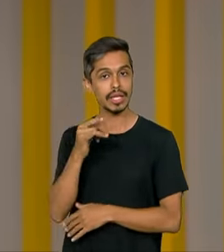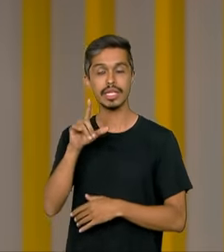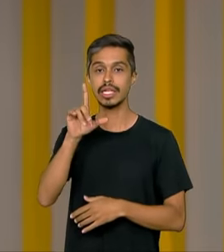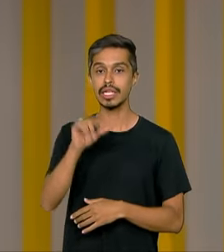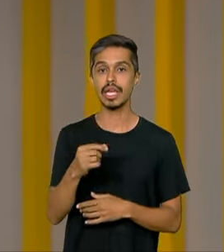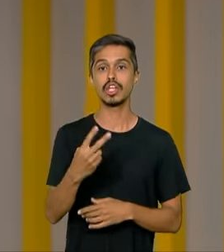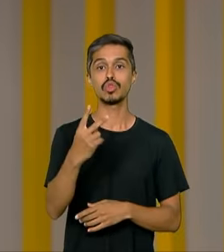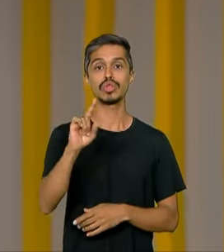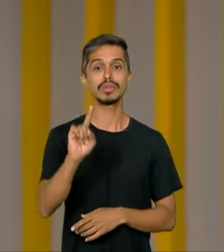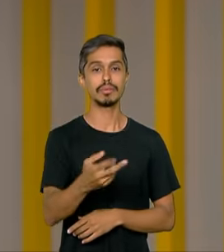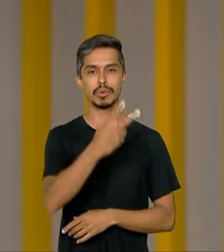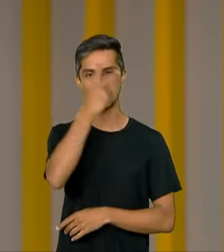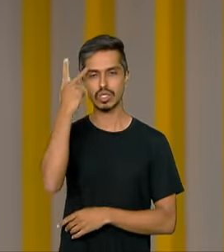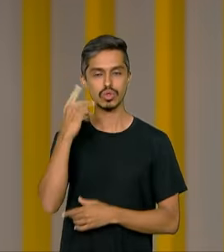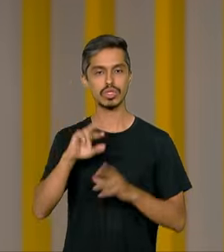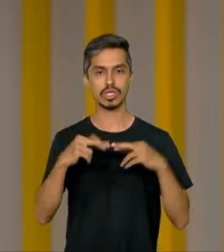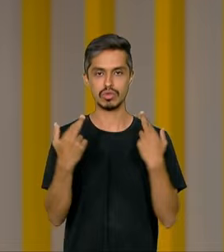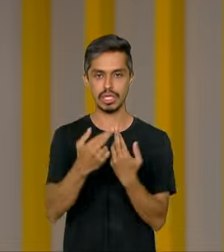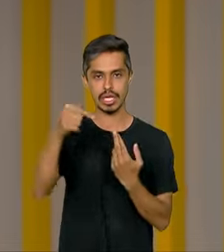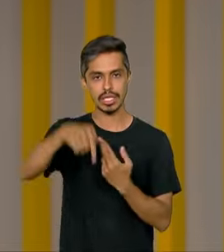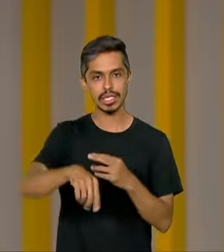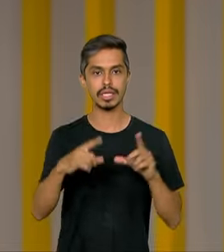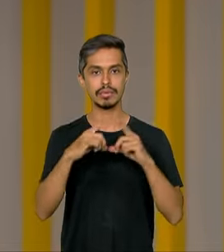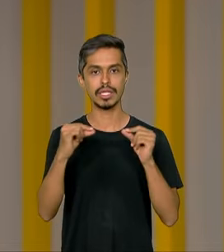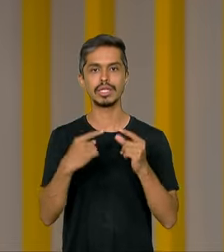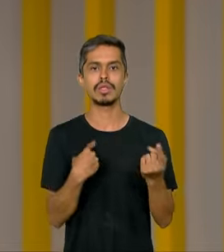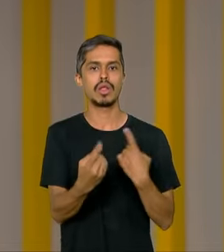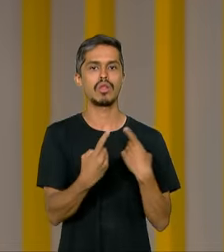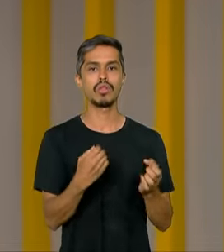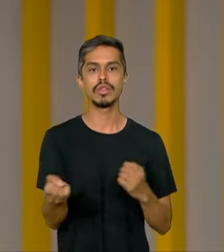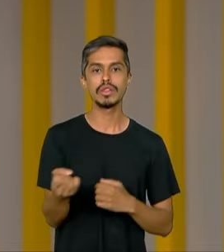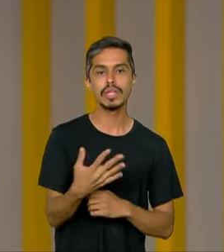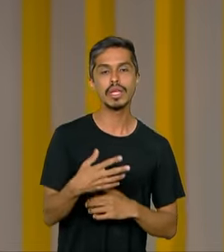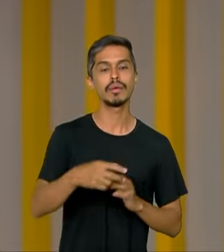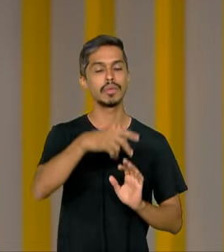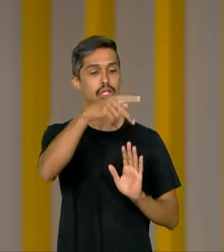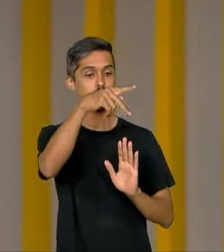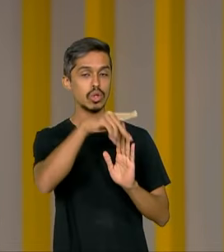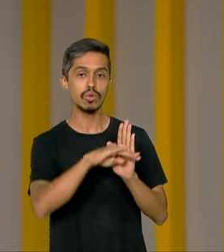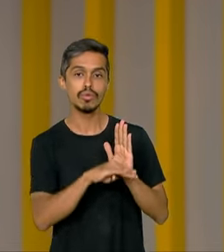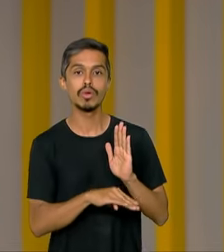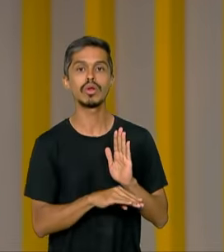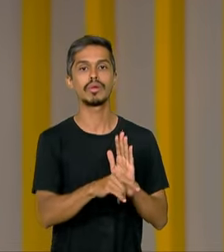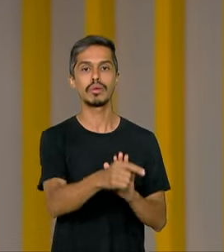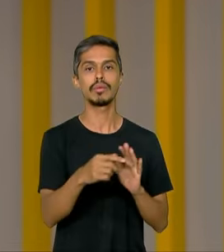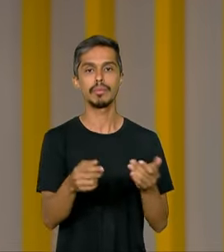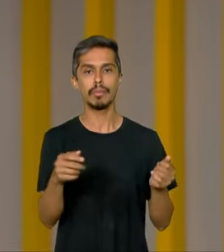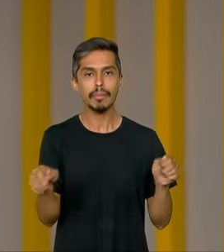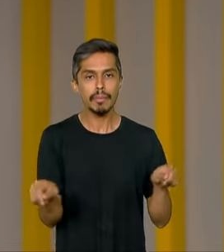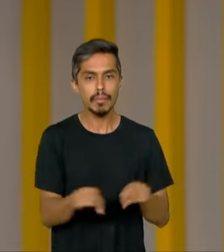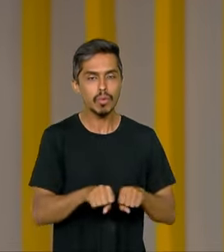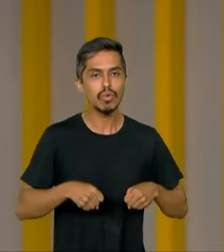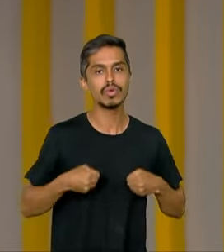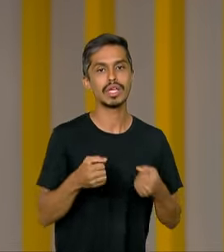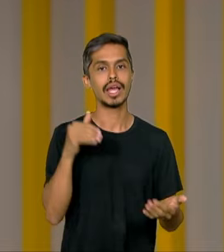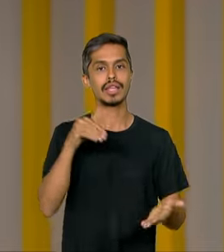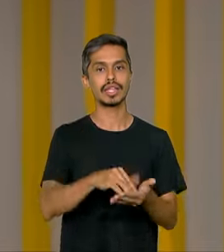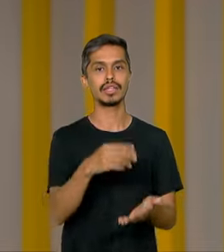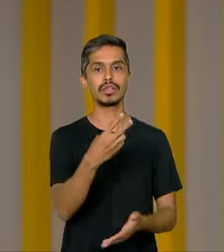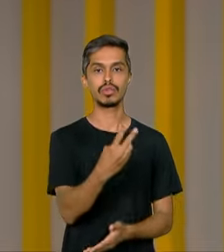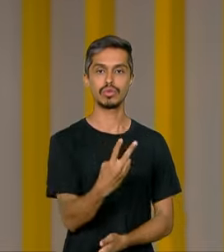são mais de 2 mil pessoas reunidas aqui em Brasília, debatendo um novo plano nacional para o setor, com ações até